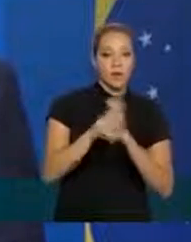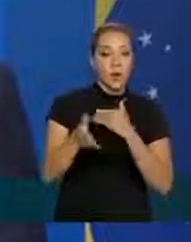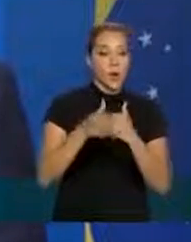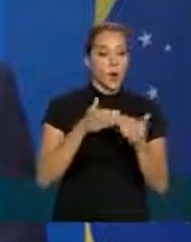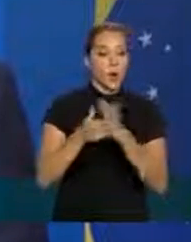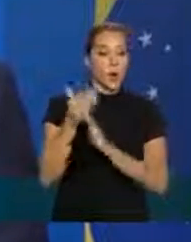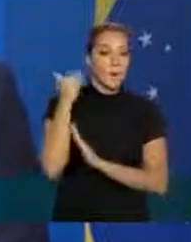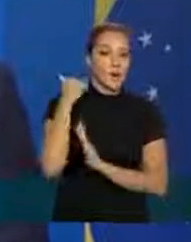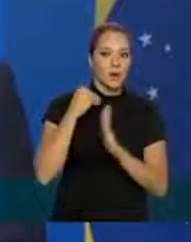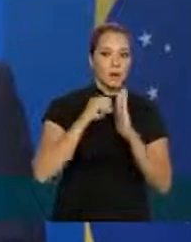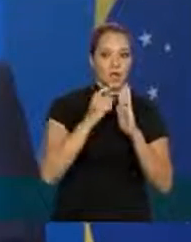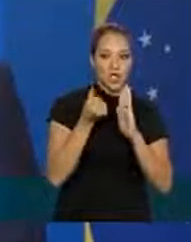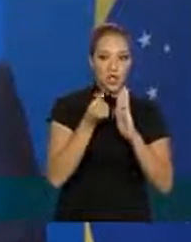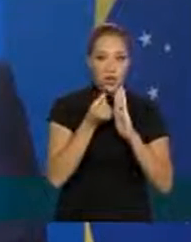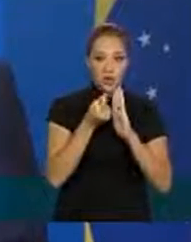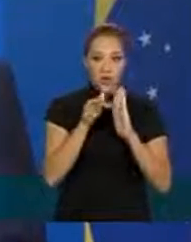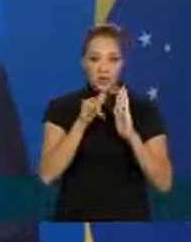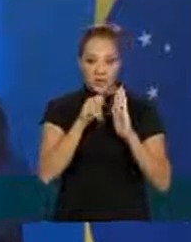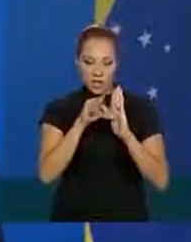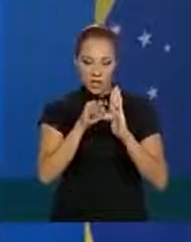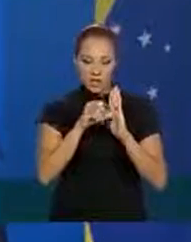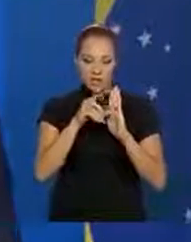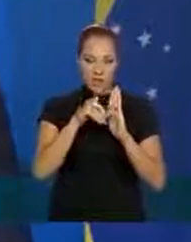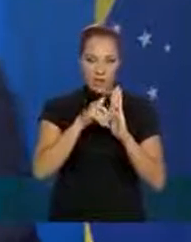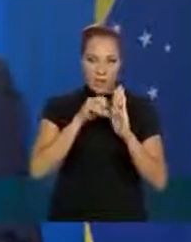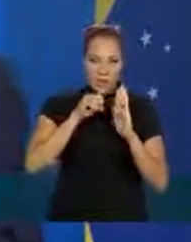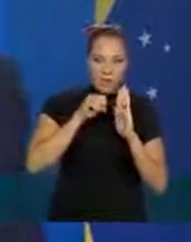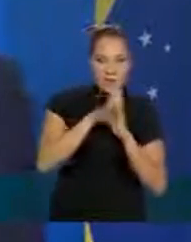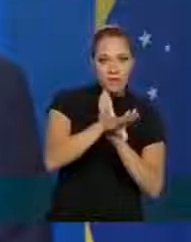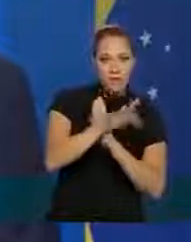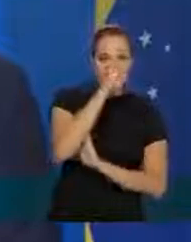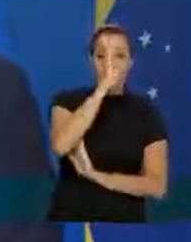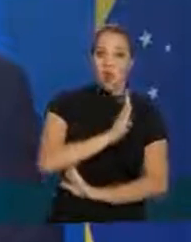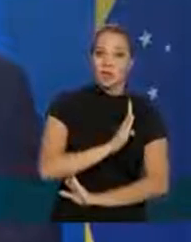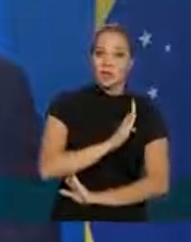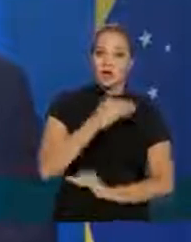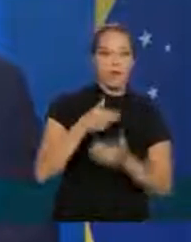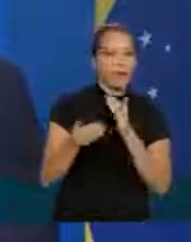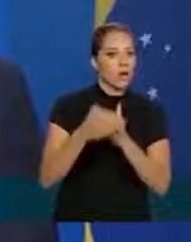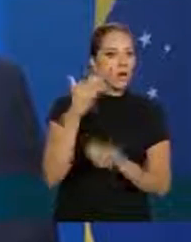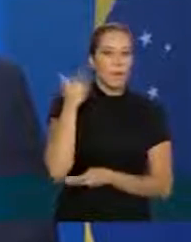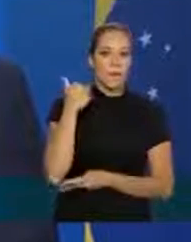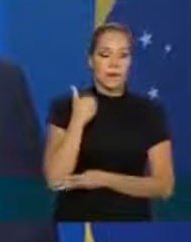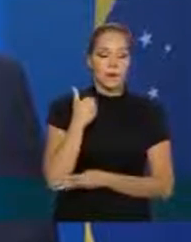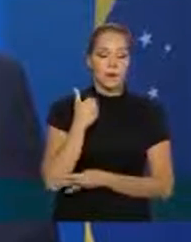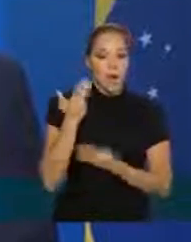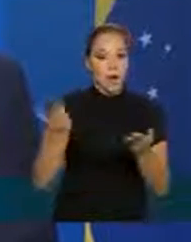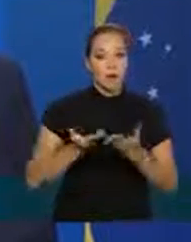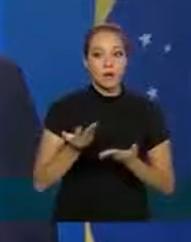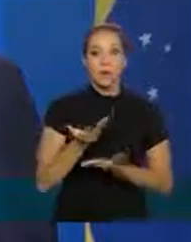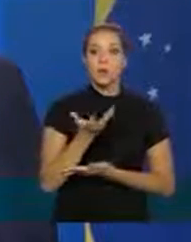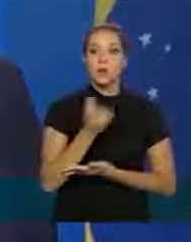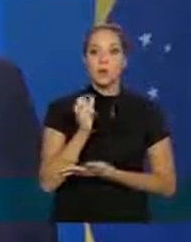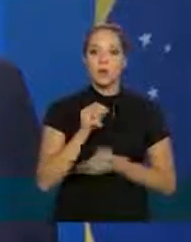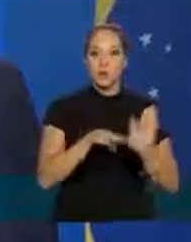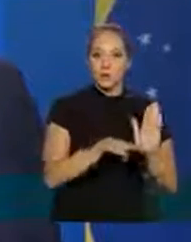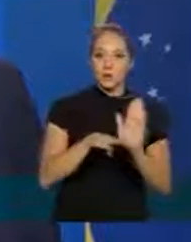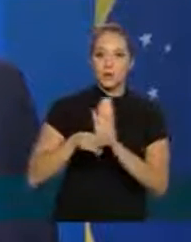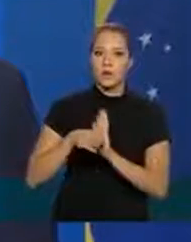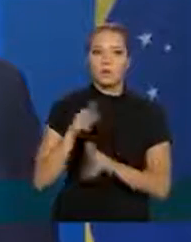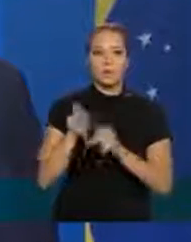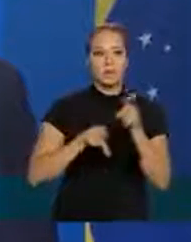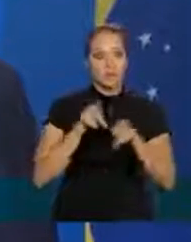de graça então o objetivo aqui neste momento é ajudar a população e nós estamos